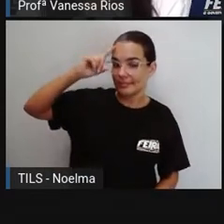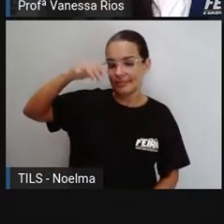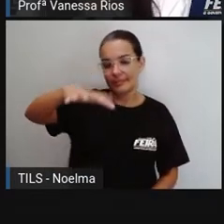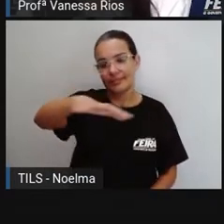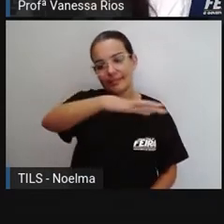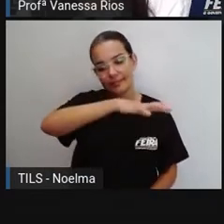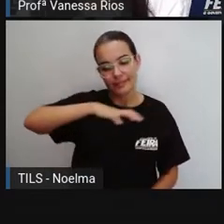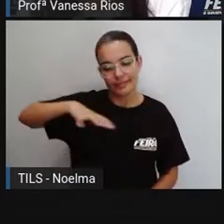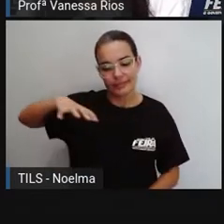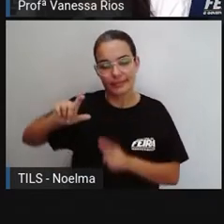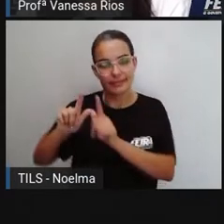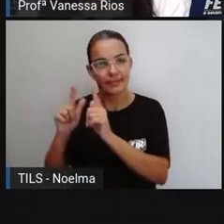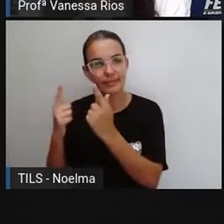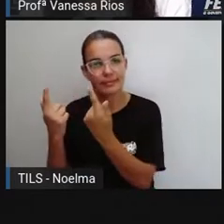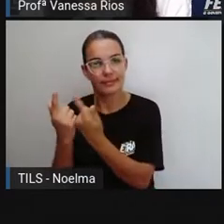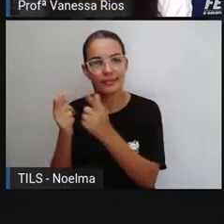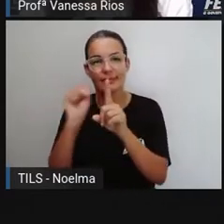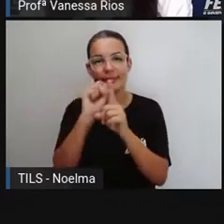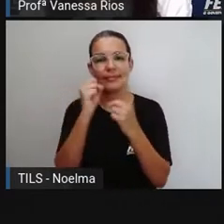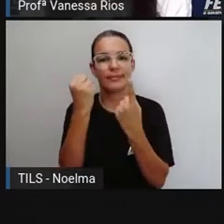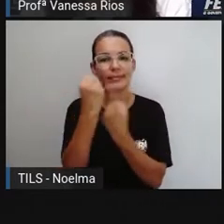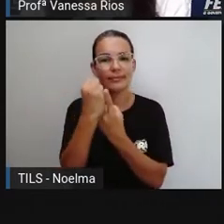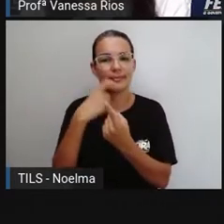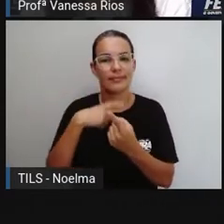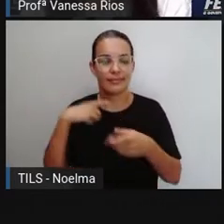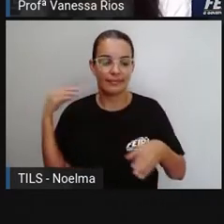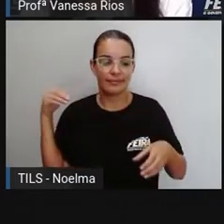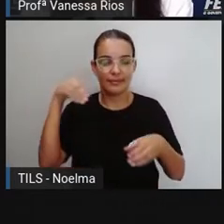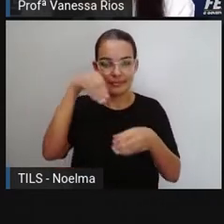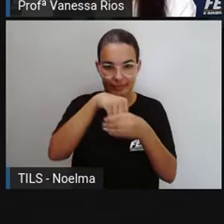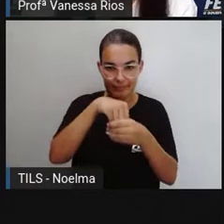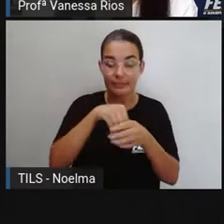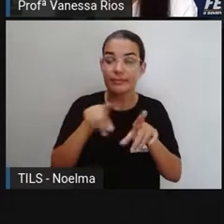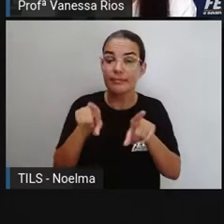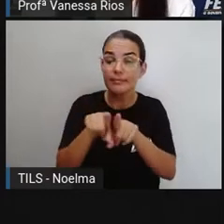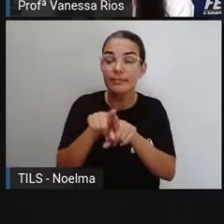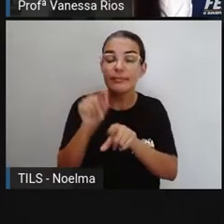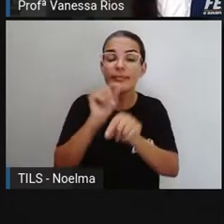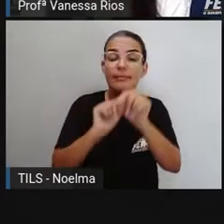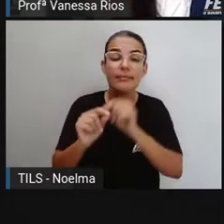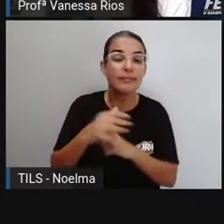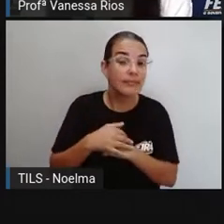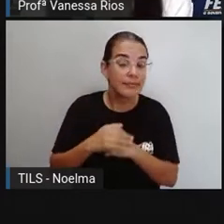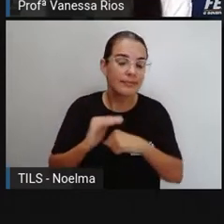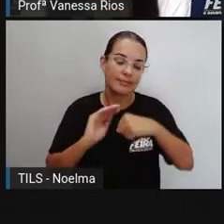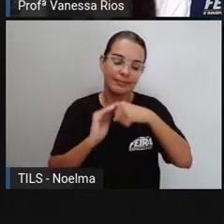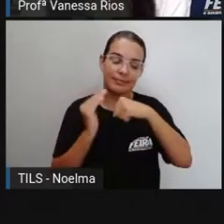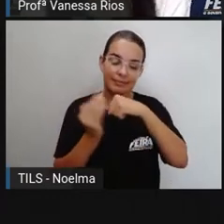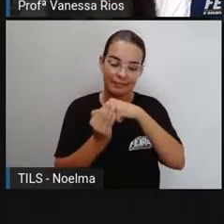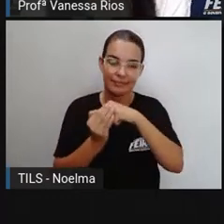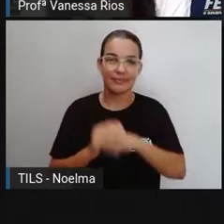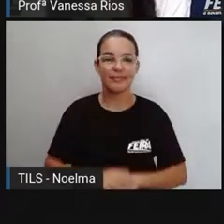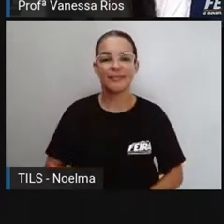diversos grupos sociais que as pessoas participam, inclusive aí nos bairros.